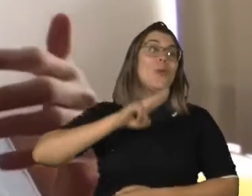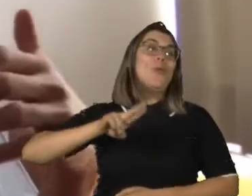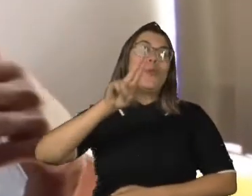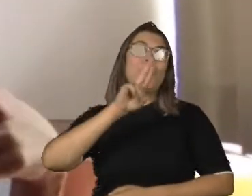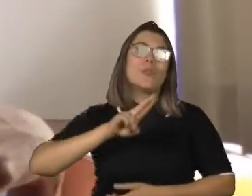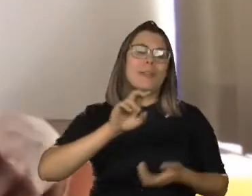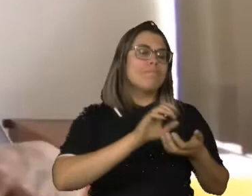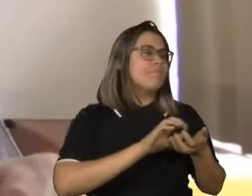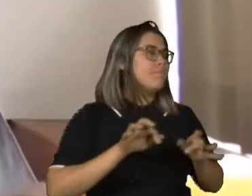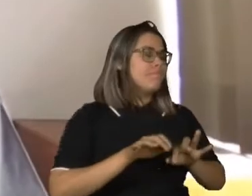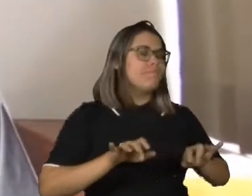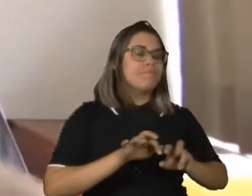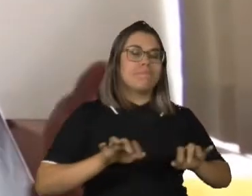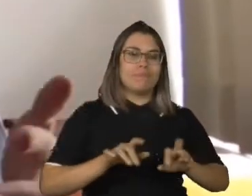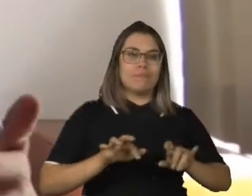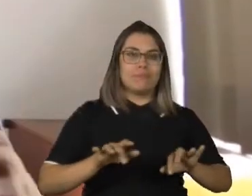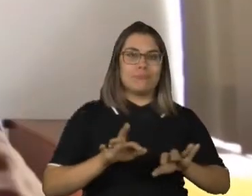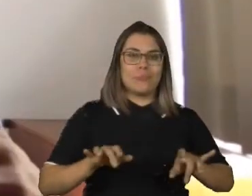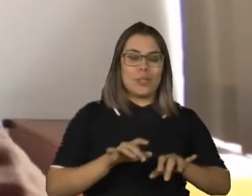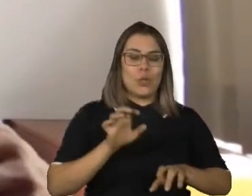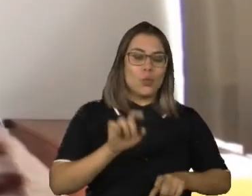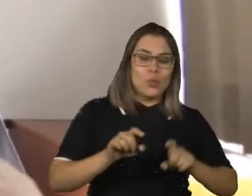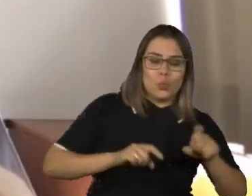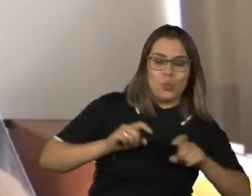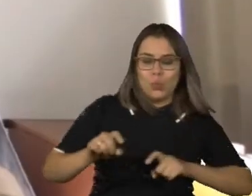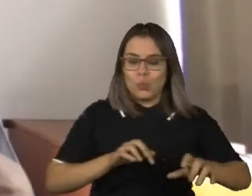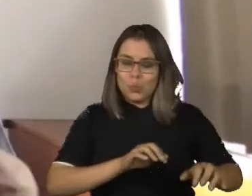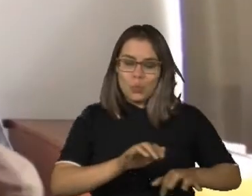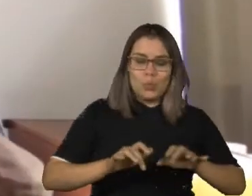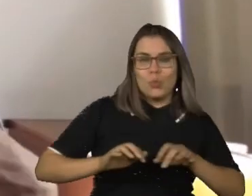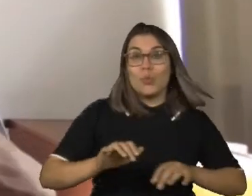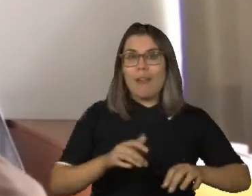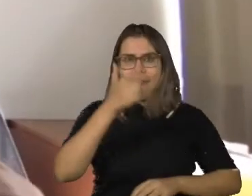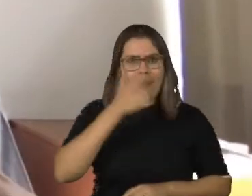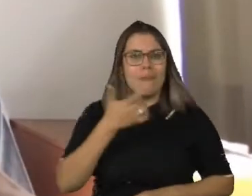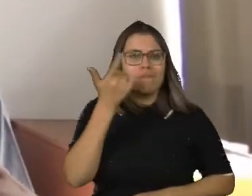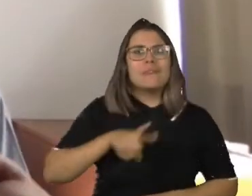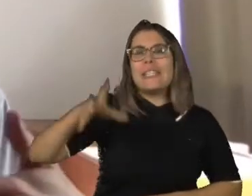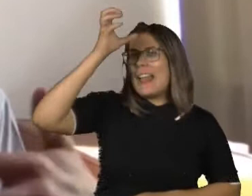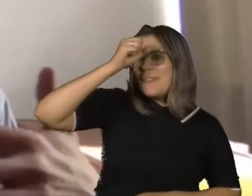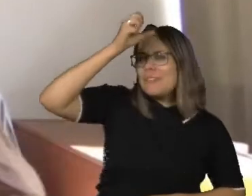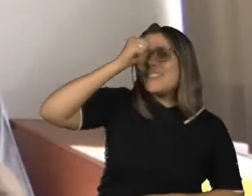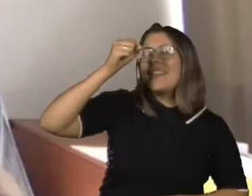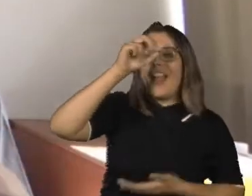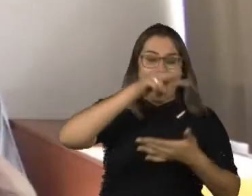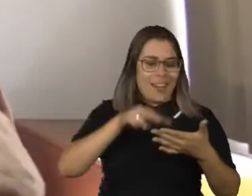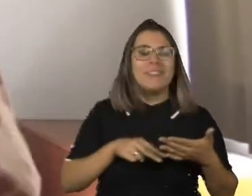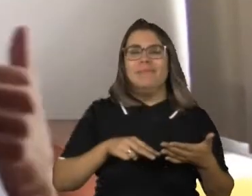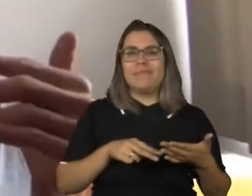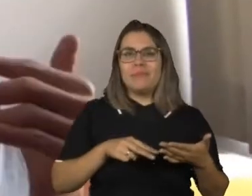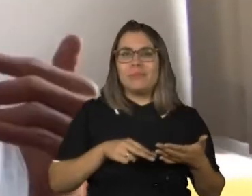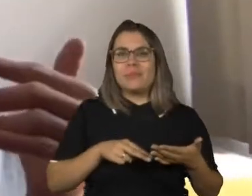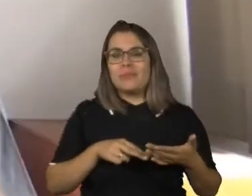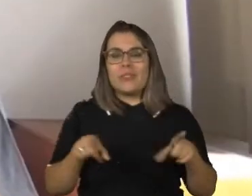Melhor? Pior? Não sei. O que eu sei é que todos ficavam loucos para digitar. Rolava até uma